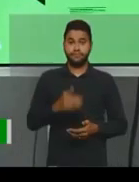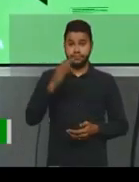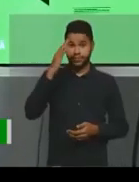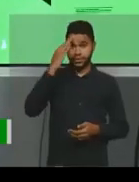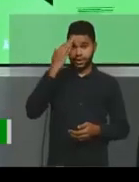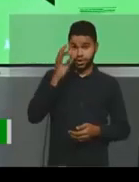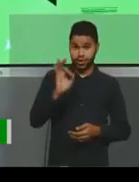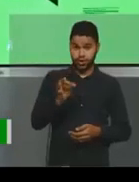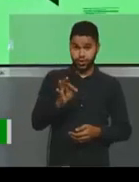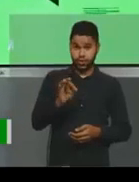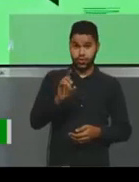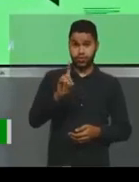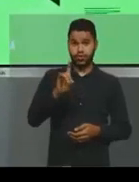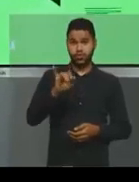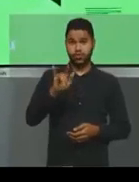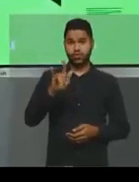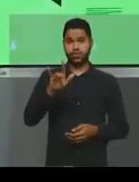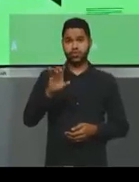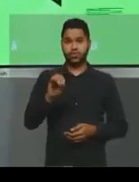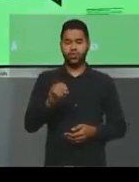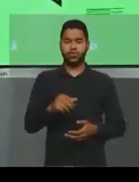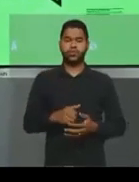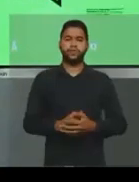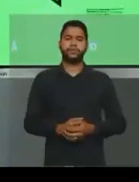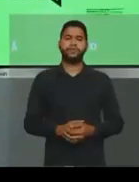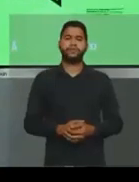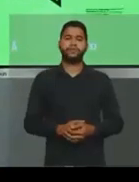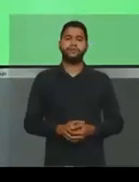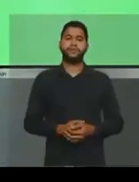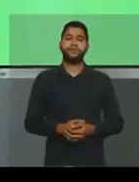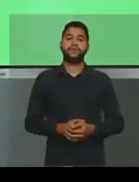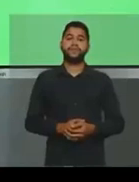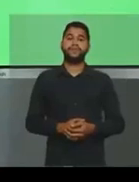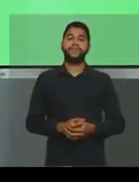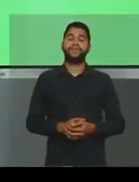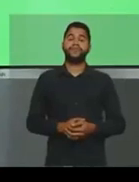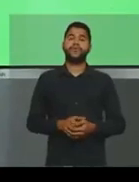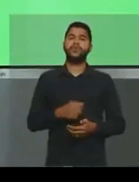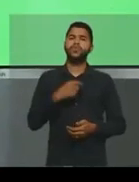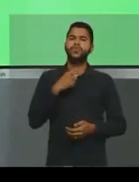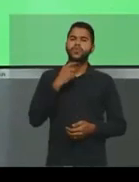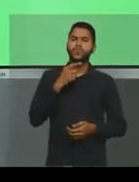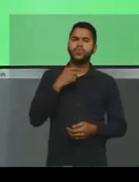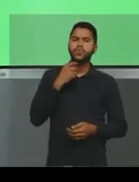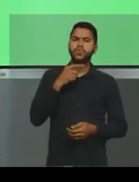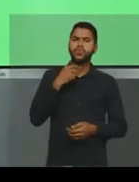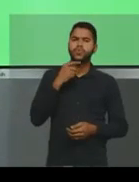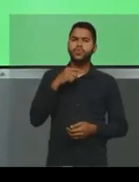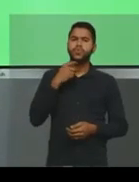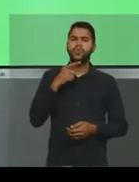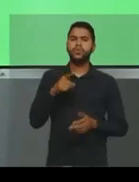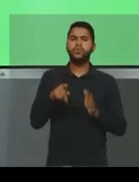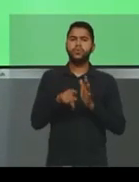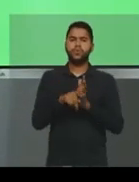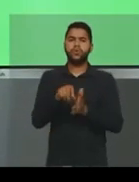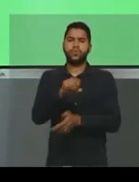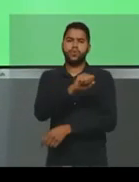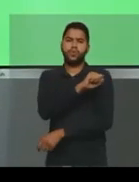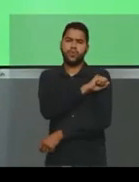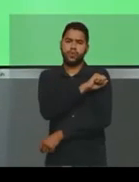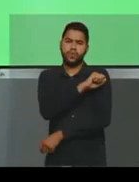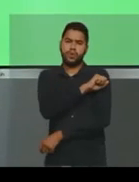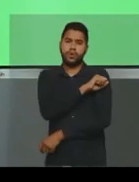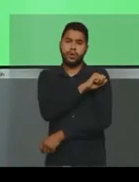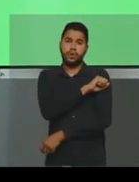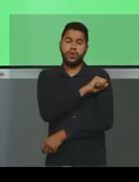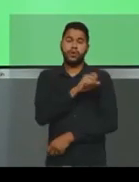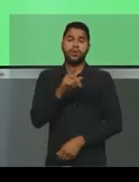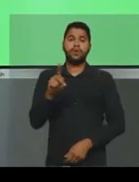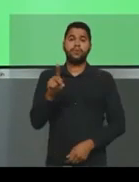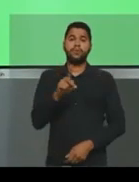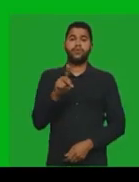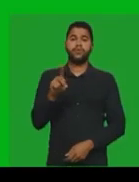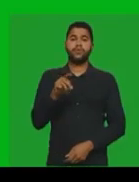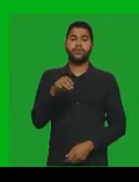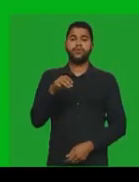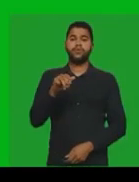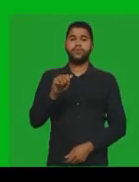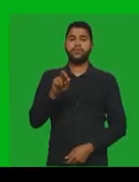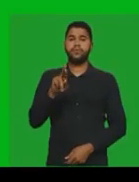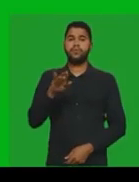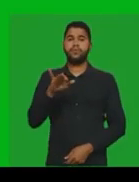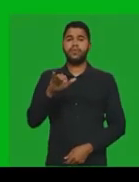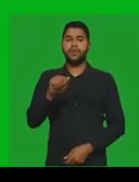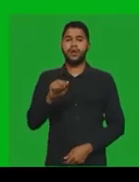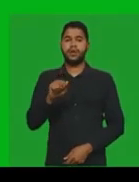aí, né, Diogo? Vamos voltar para o nosso telão? A nossa próxima dúvida é uma dúvida de oitavo ano. Professora Maria Alice, o que é